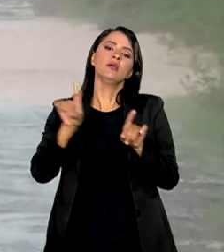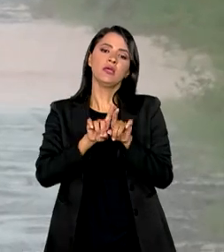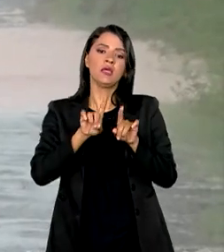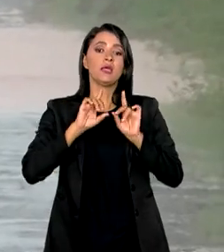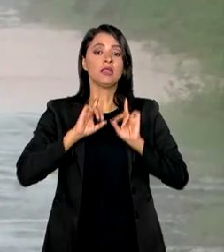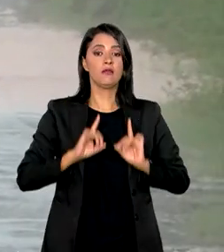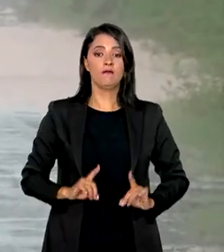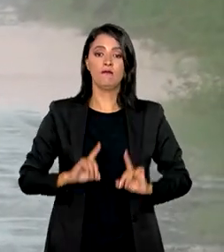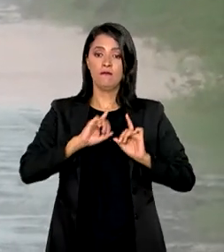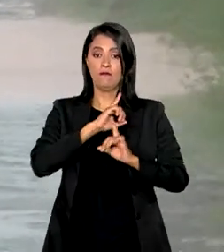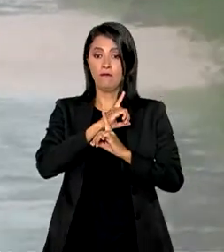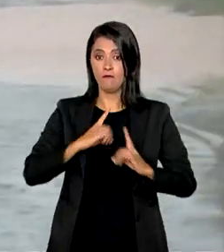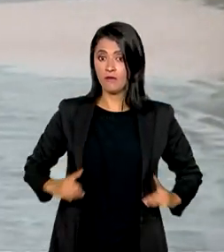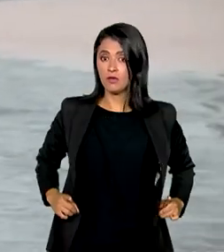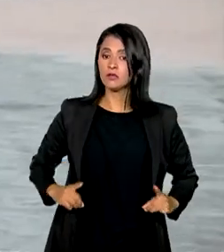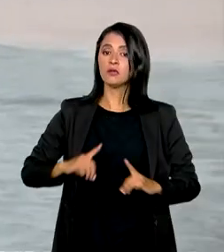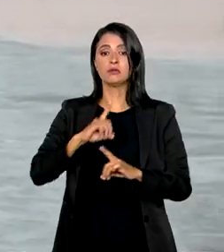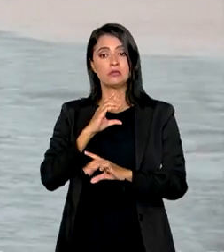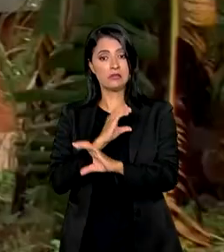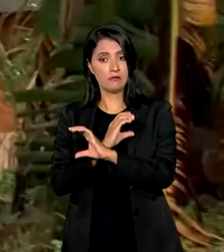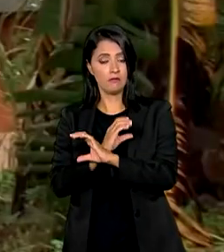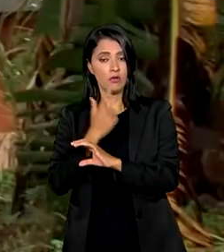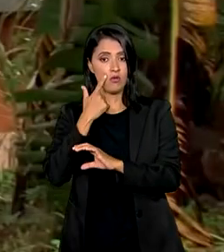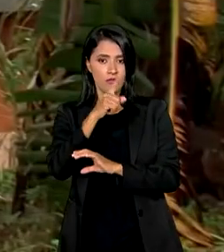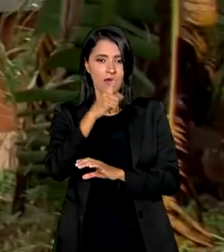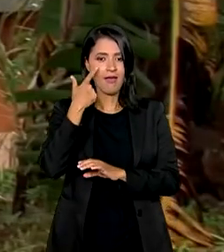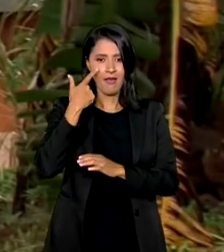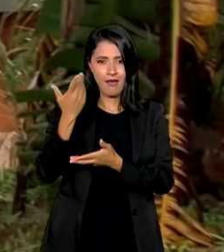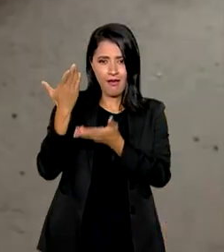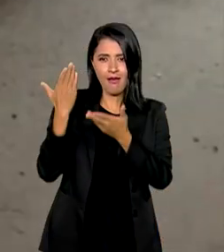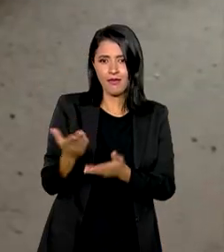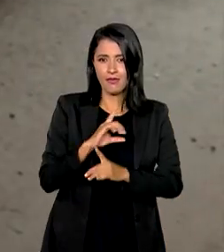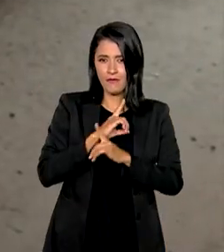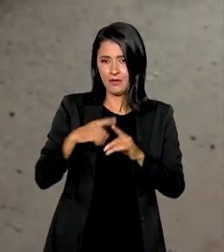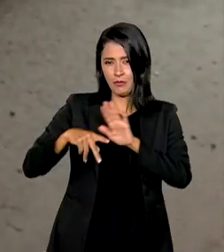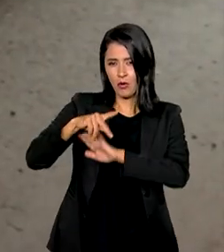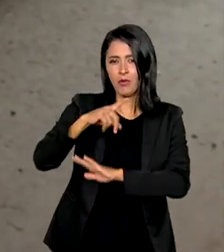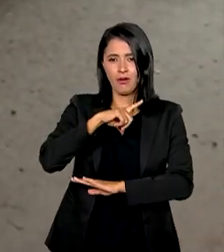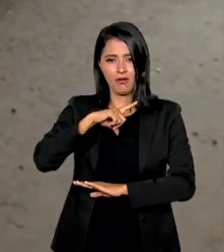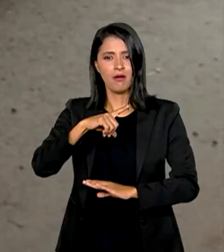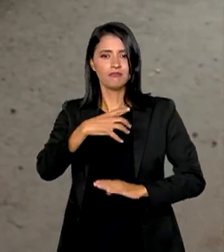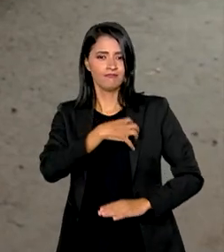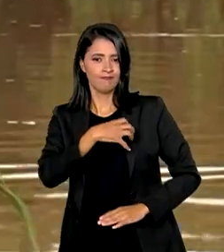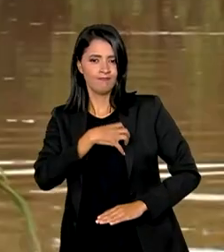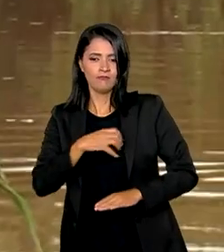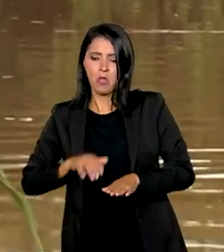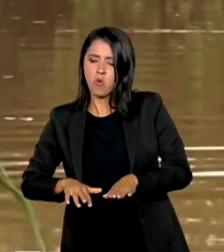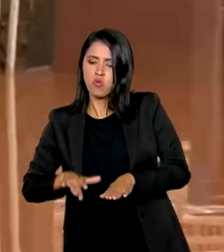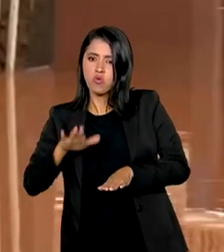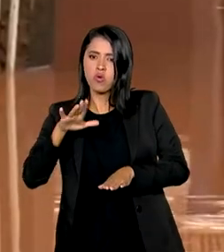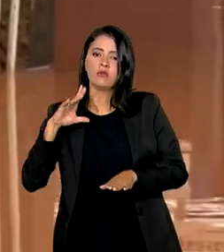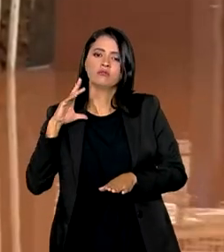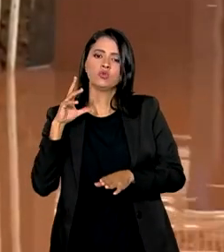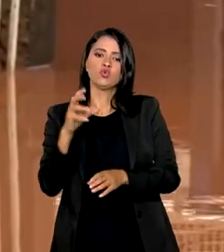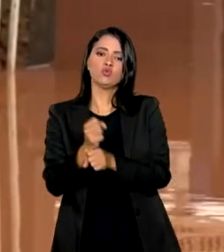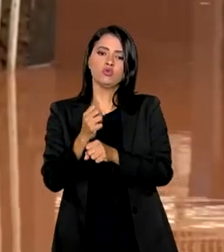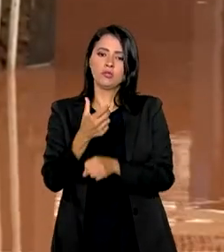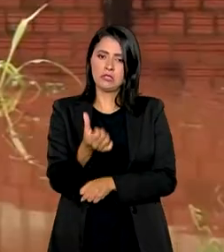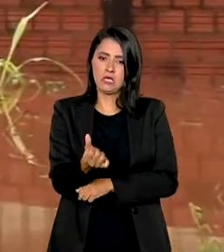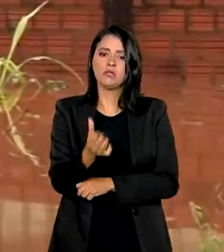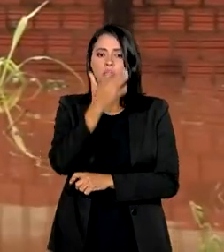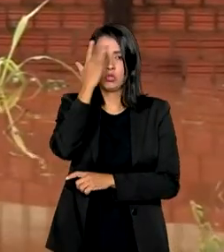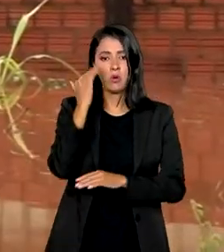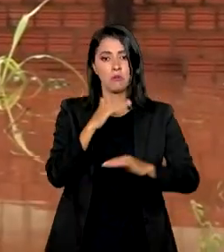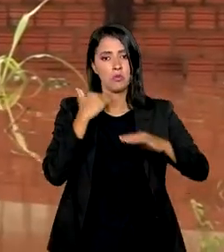Defesa Civil. Segundo a Superintendência de Proteção e Defesa Civil da Bahia, as enchentes causaram seis mortes, com 200